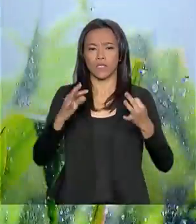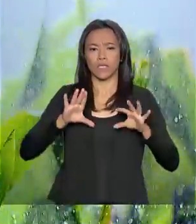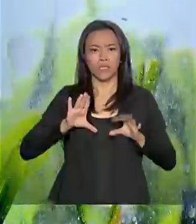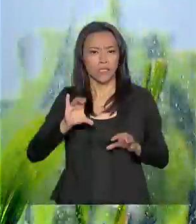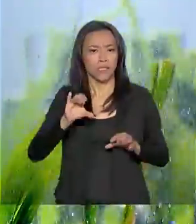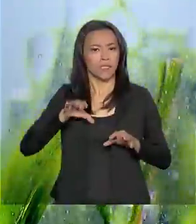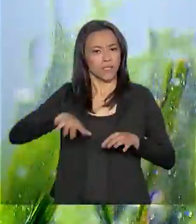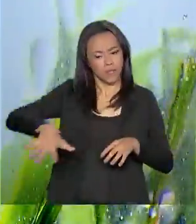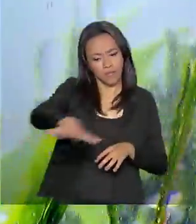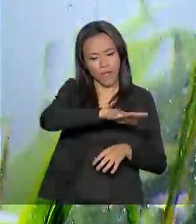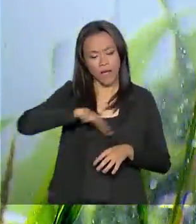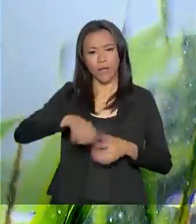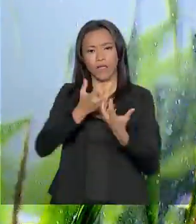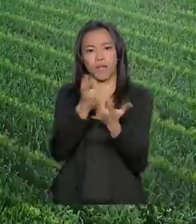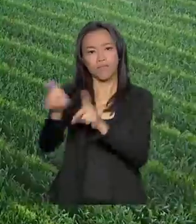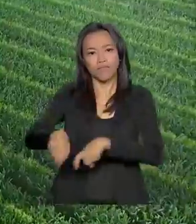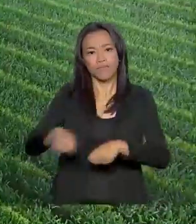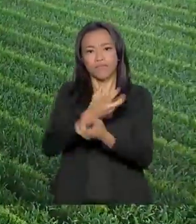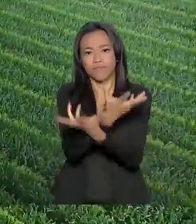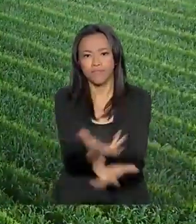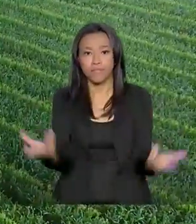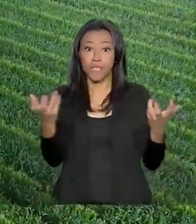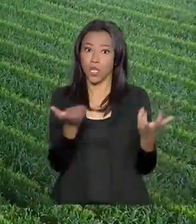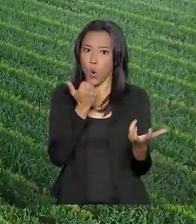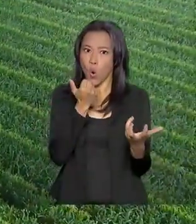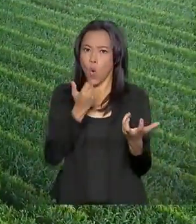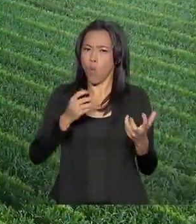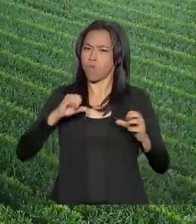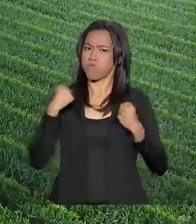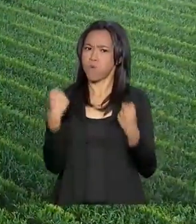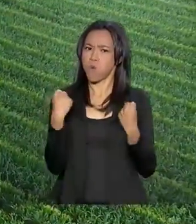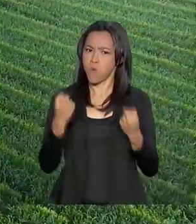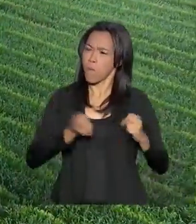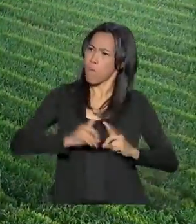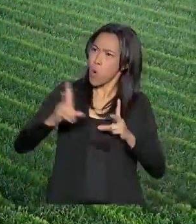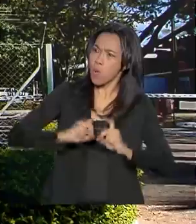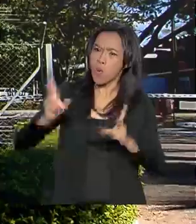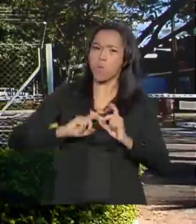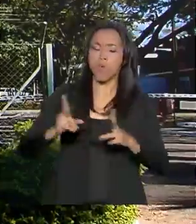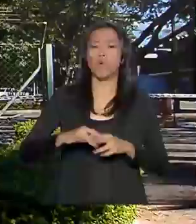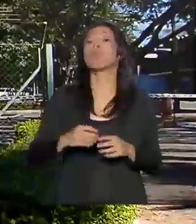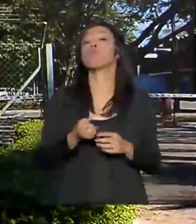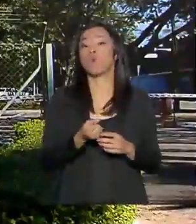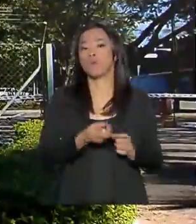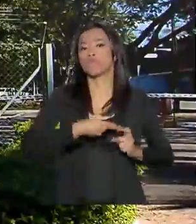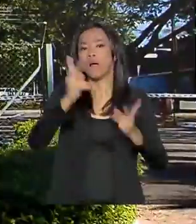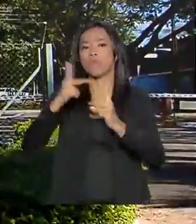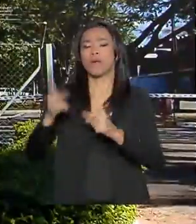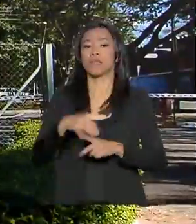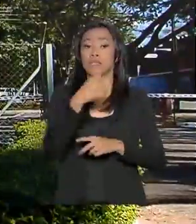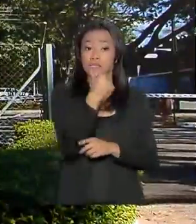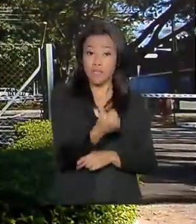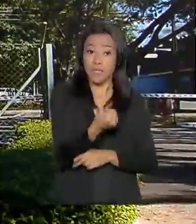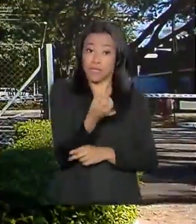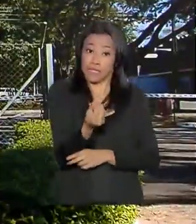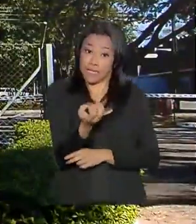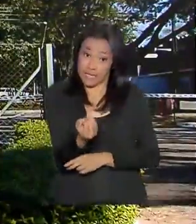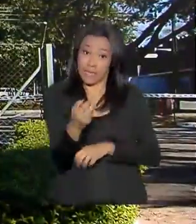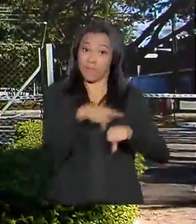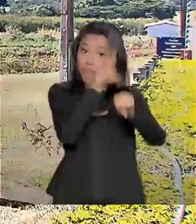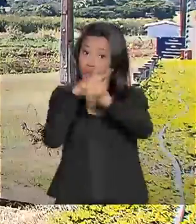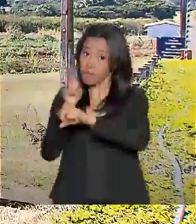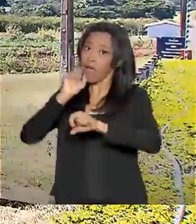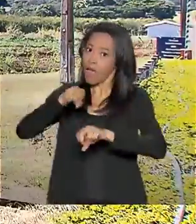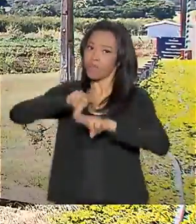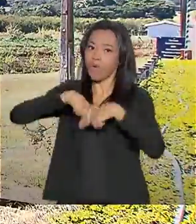e um dos maiores produtores de alimentos do mundo capaz de exportar para cerca de 160 países, muito se deve à